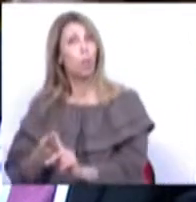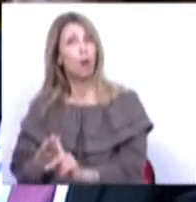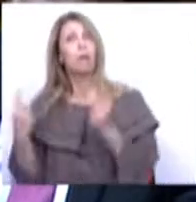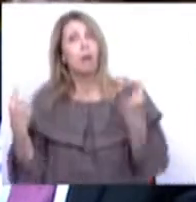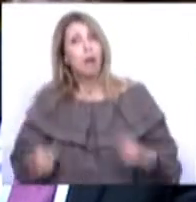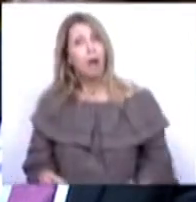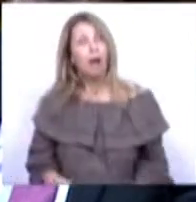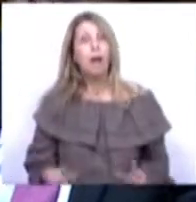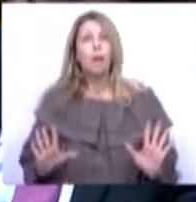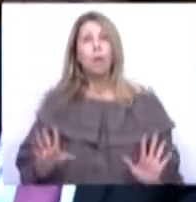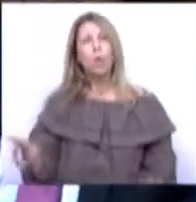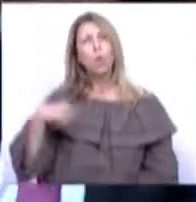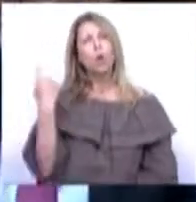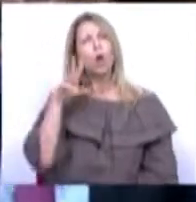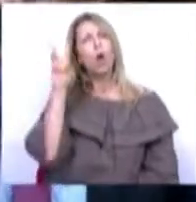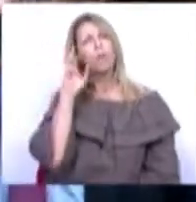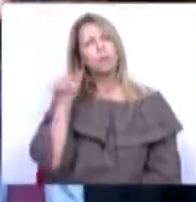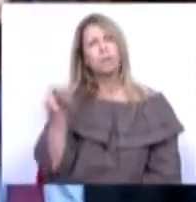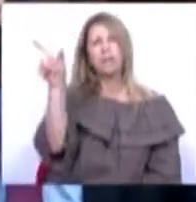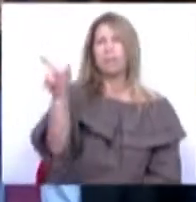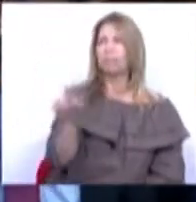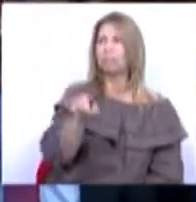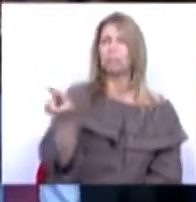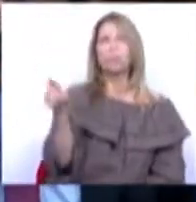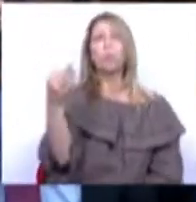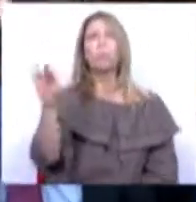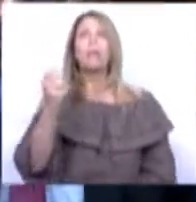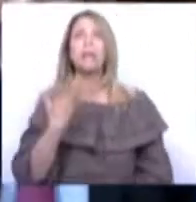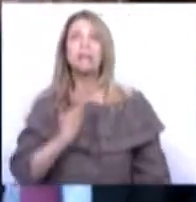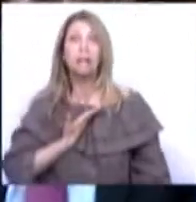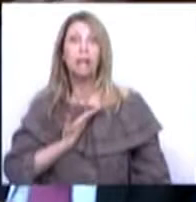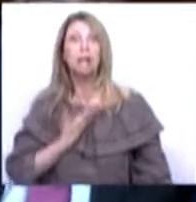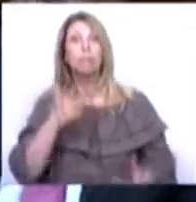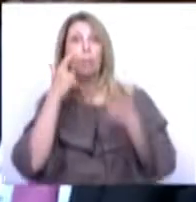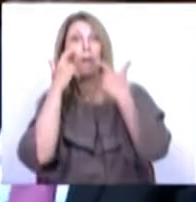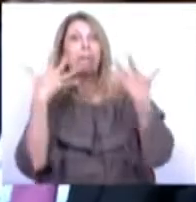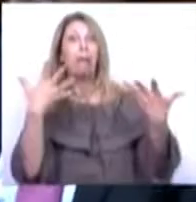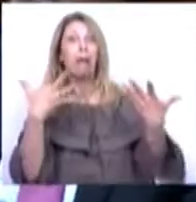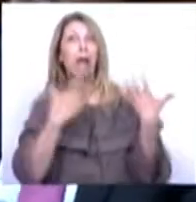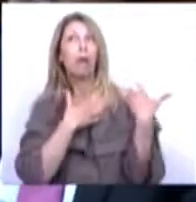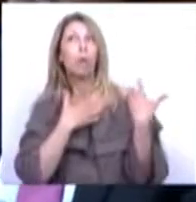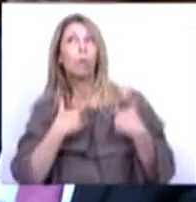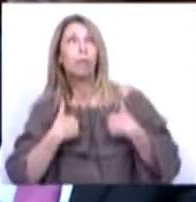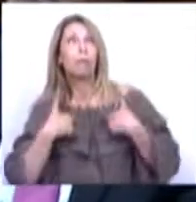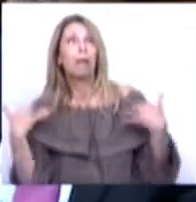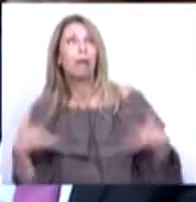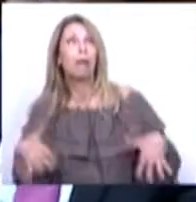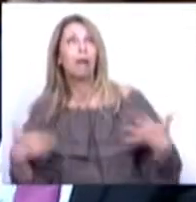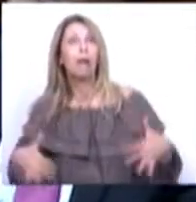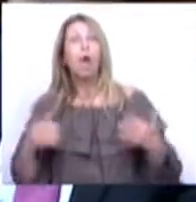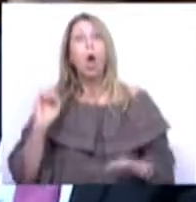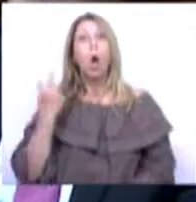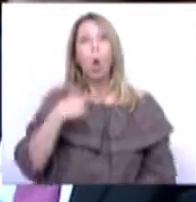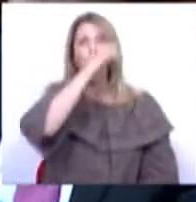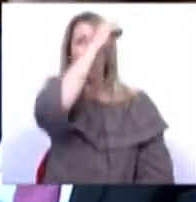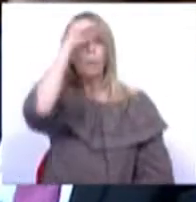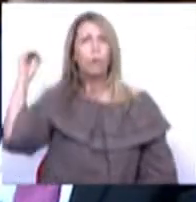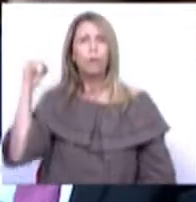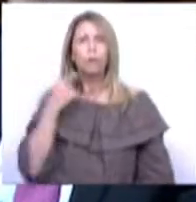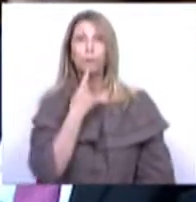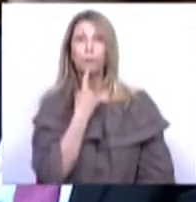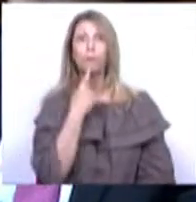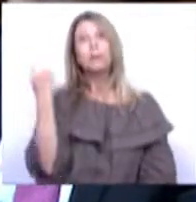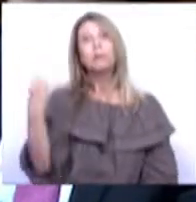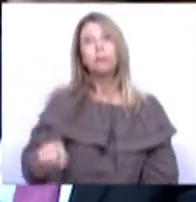E aquilo que nós ouvimos aqui do PSD é com certeza uma é a culpa ou então um processo de amnésia muito grande porque se esqueces as